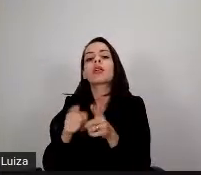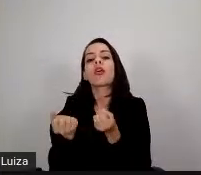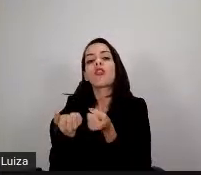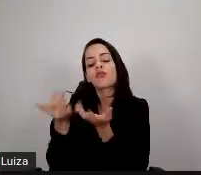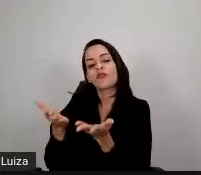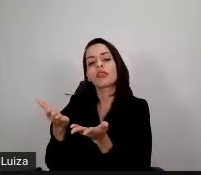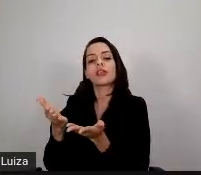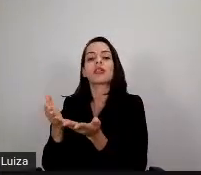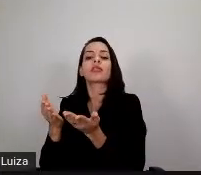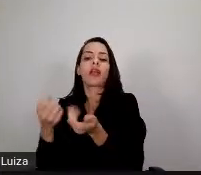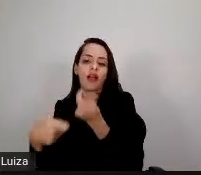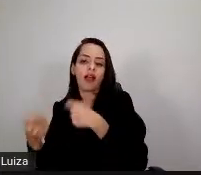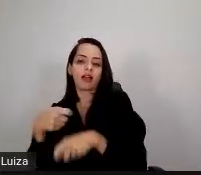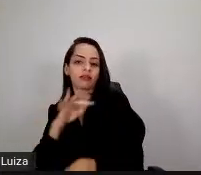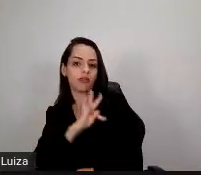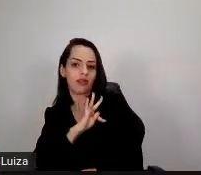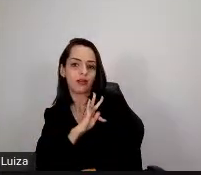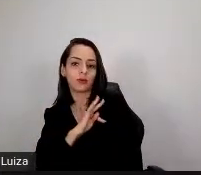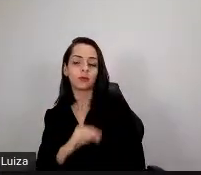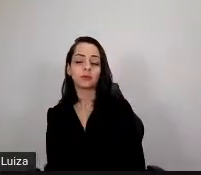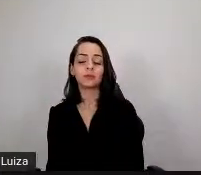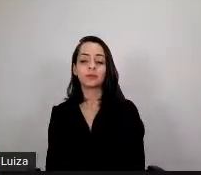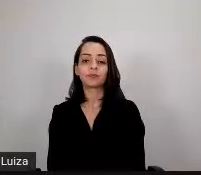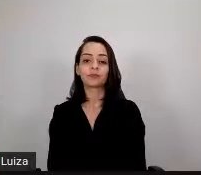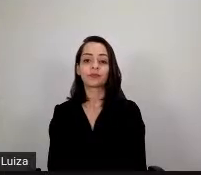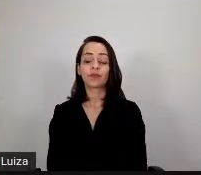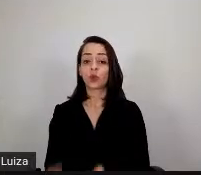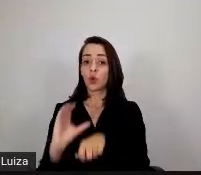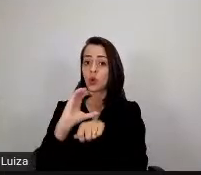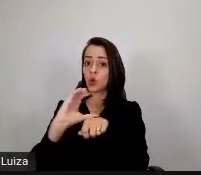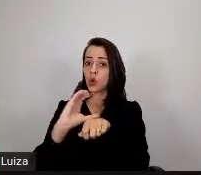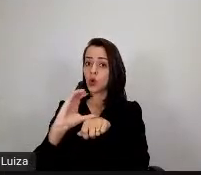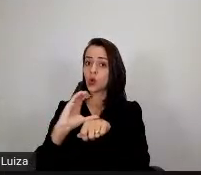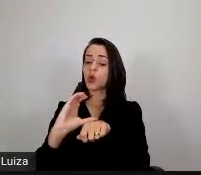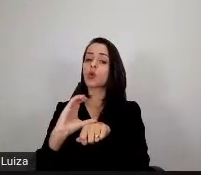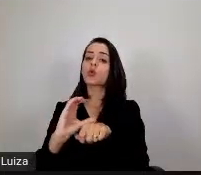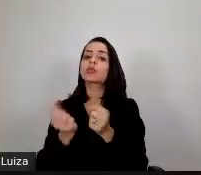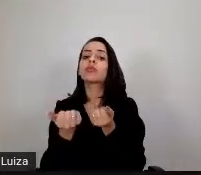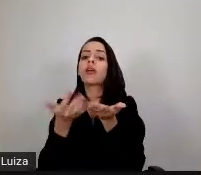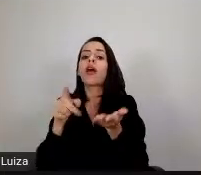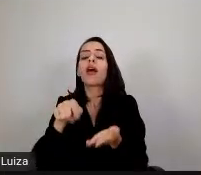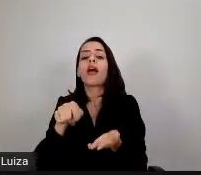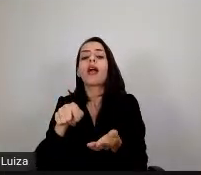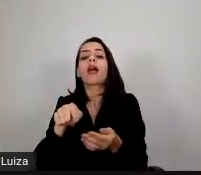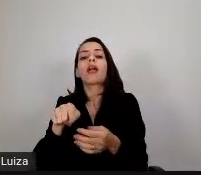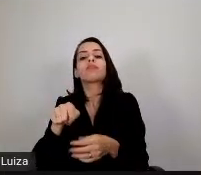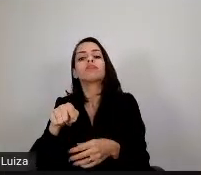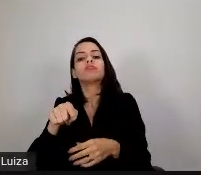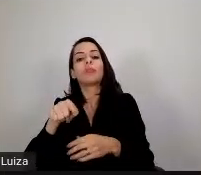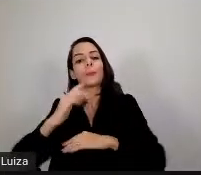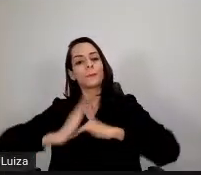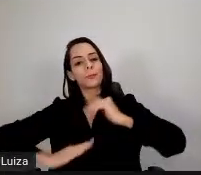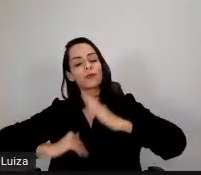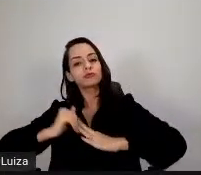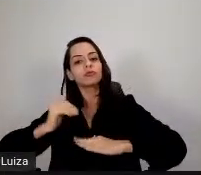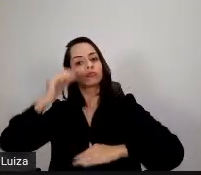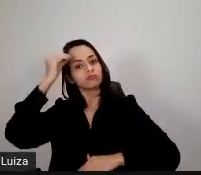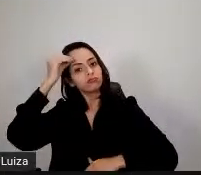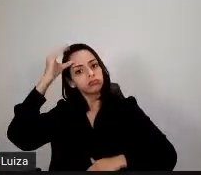deste curso trata de uma promoção da qualificação dos nossos servidores, fortalecimento das práticas